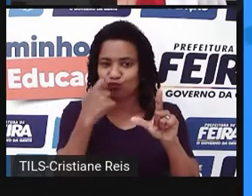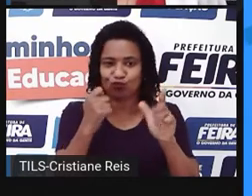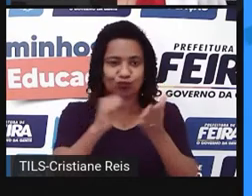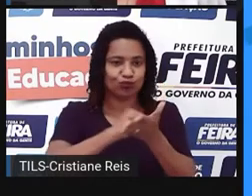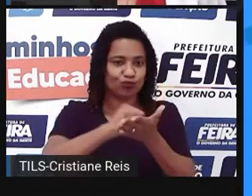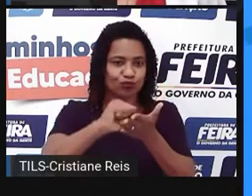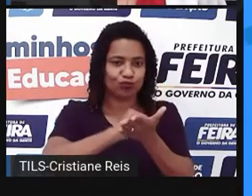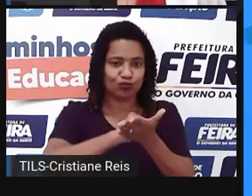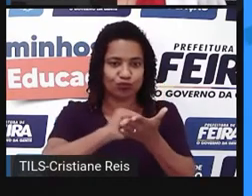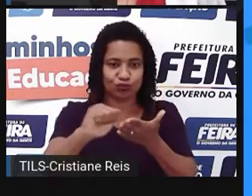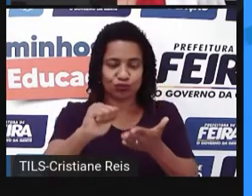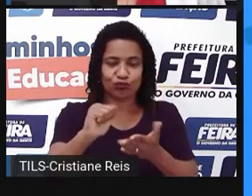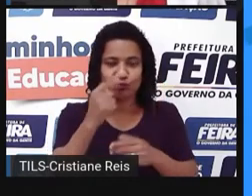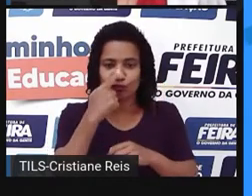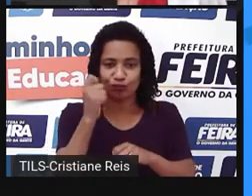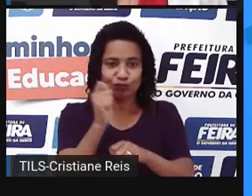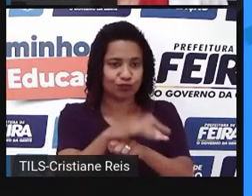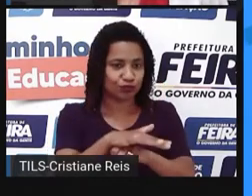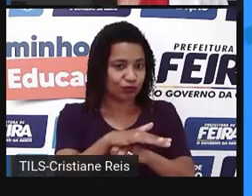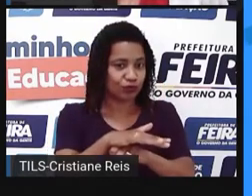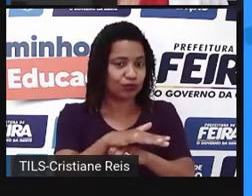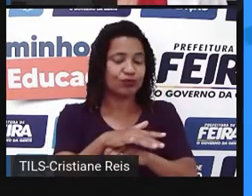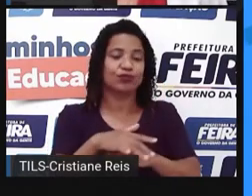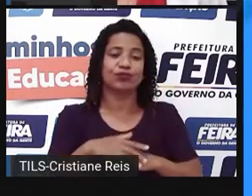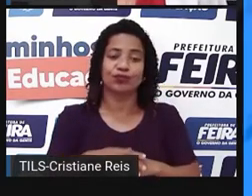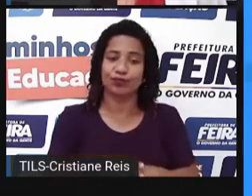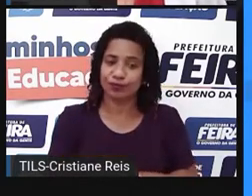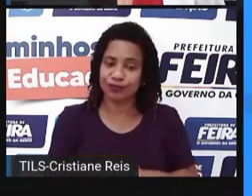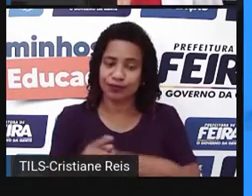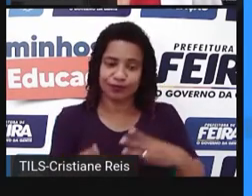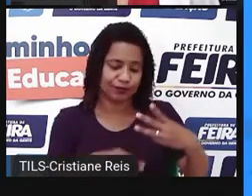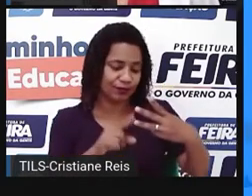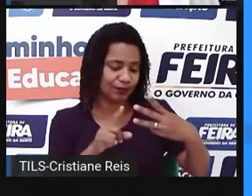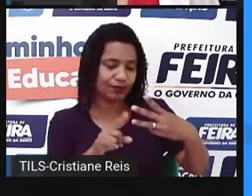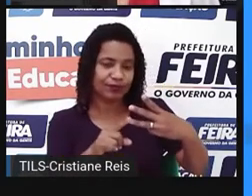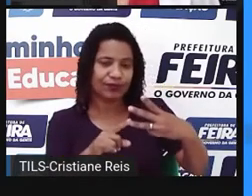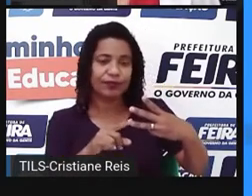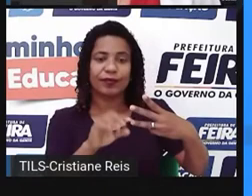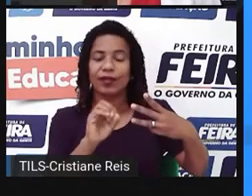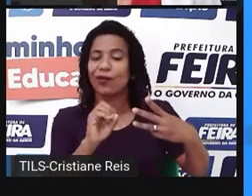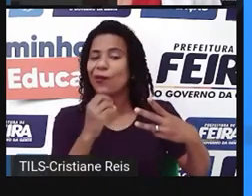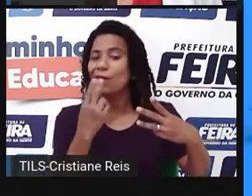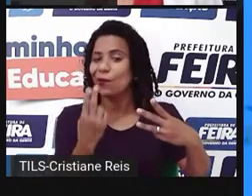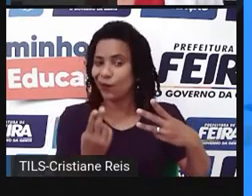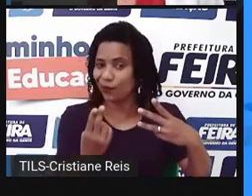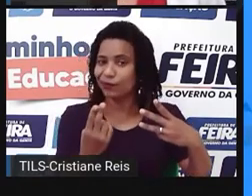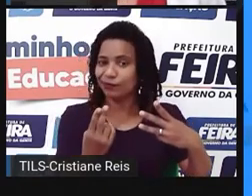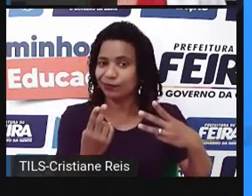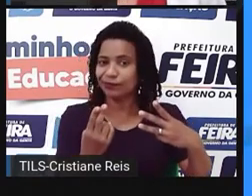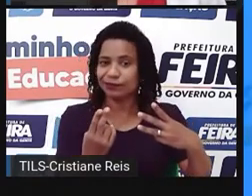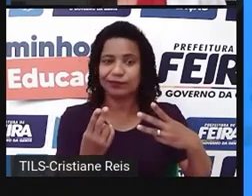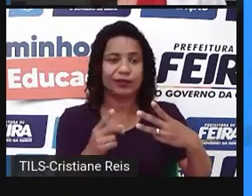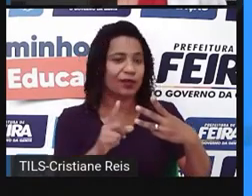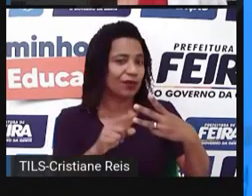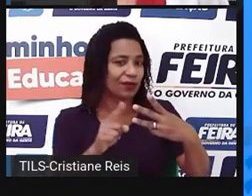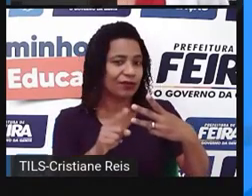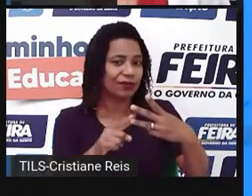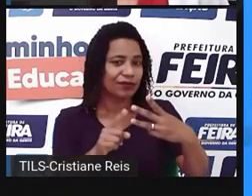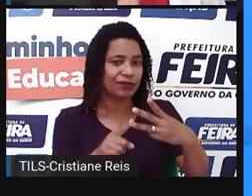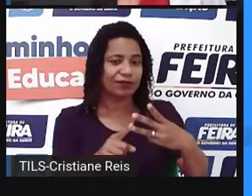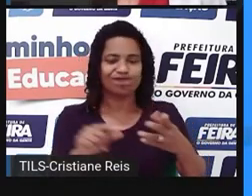click and link any market as spam. Ou a outra situação seria deletit and forget it.